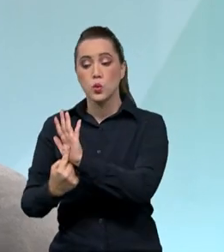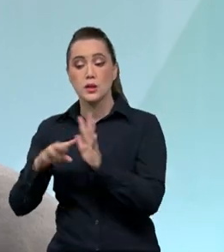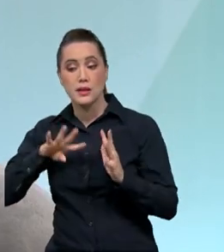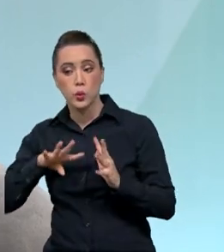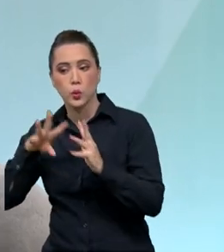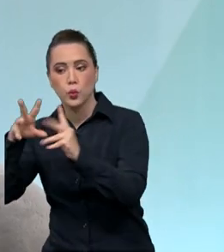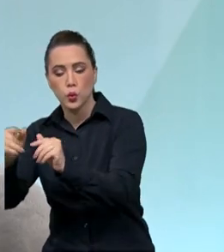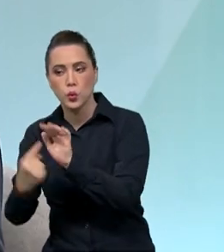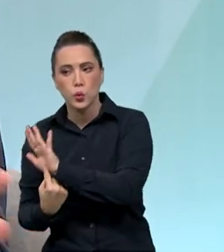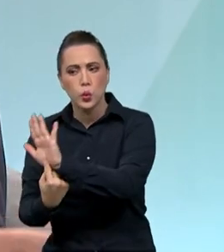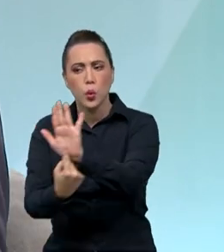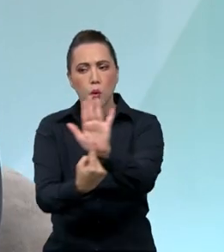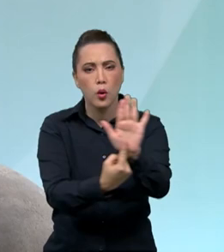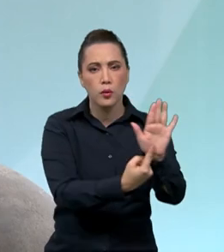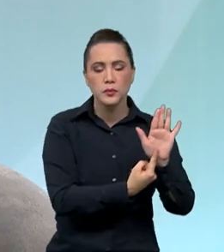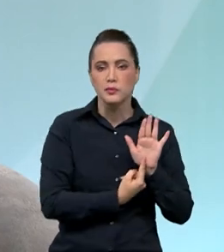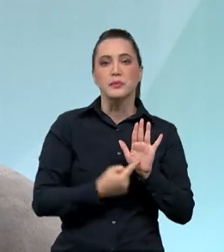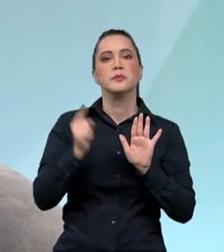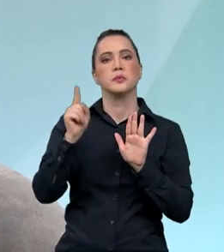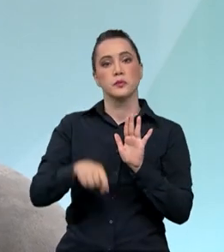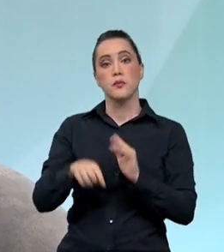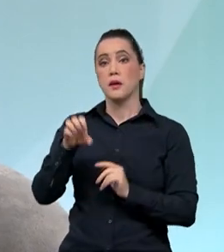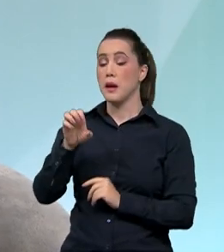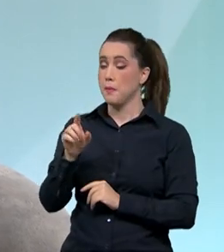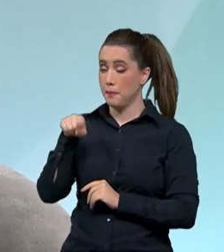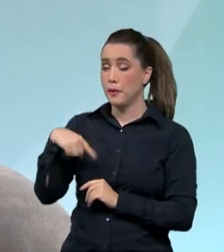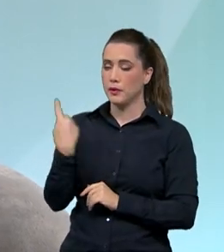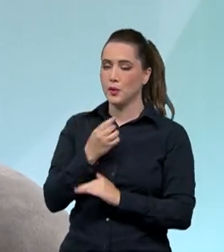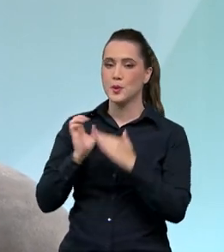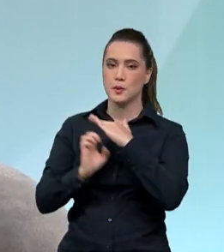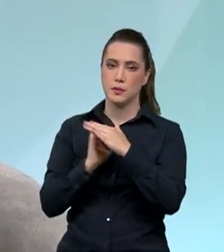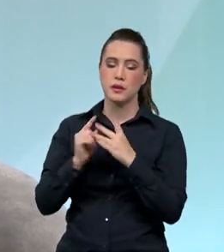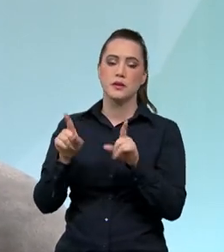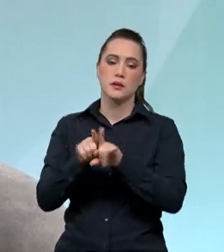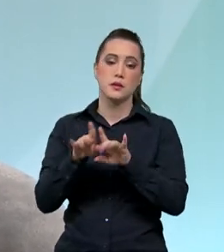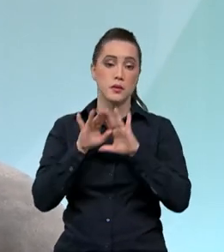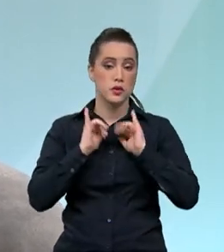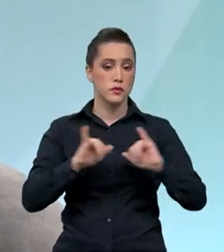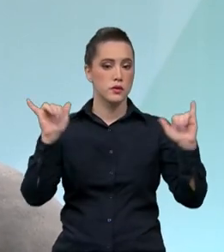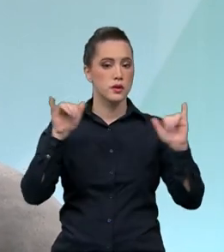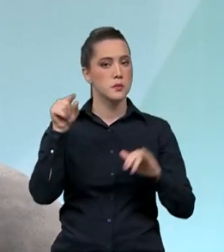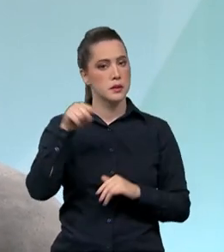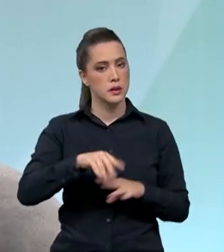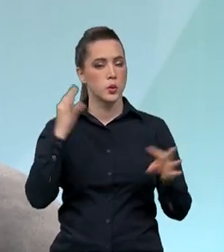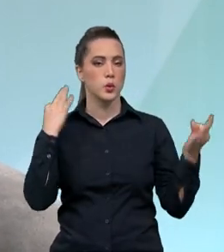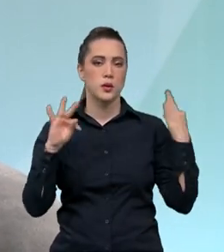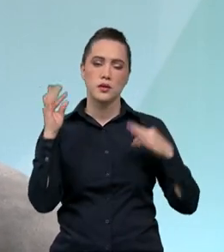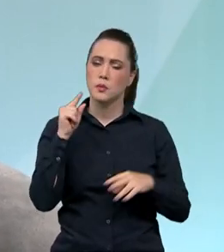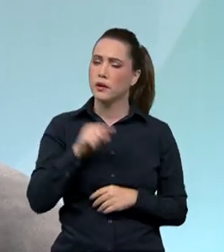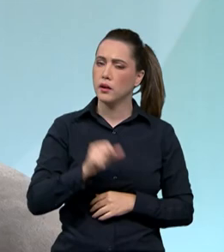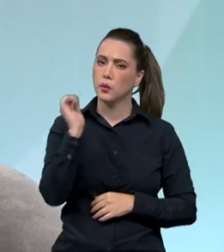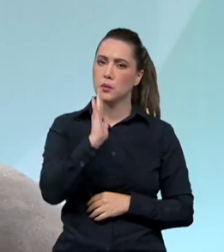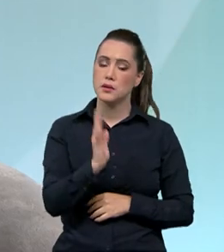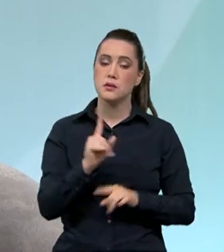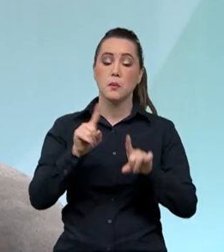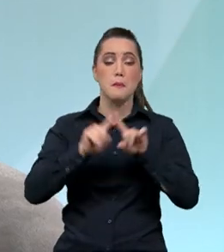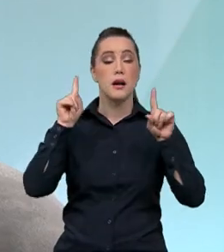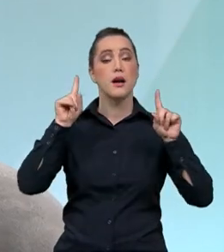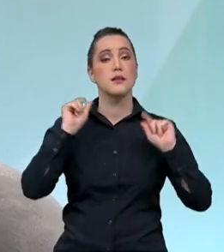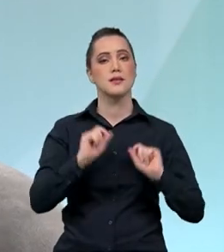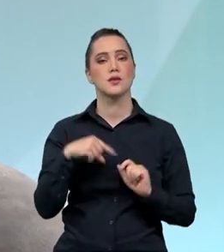Apesar que, recentemente, fizemos também a divulgação interna, do turismo interno. Mas